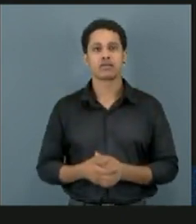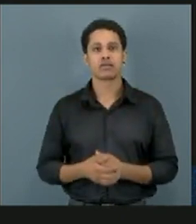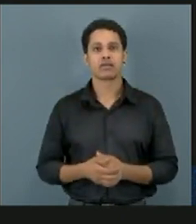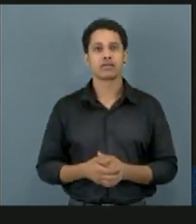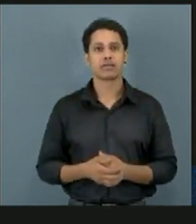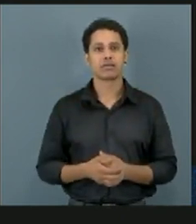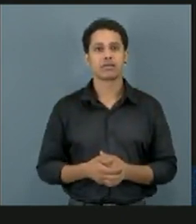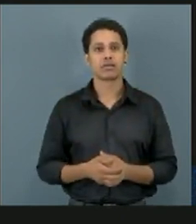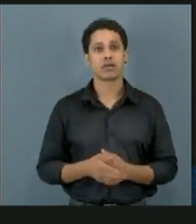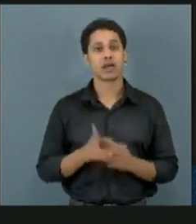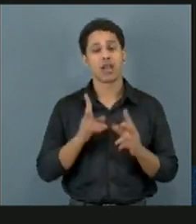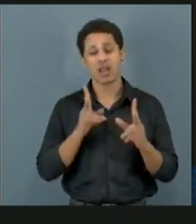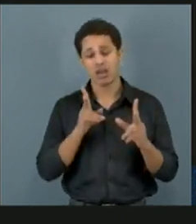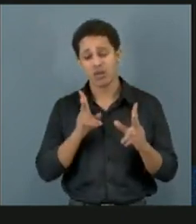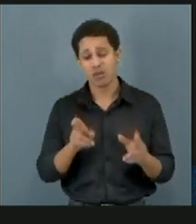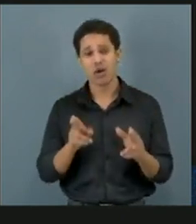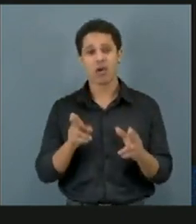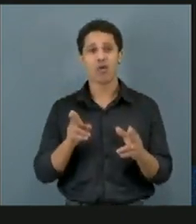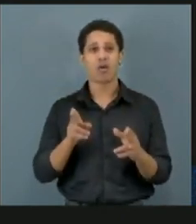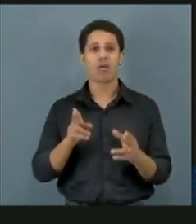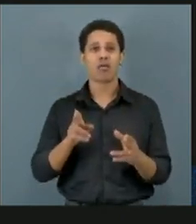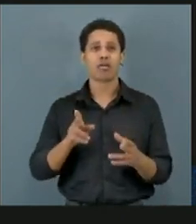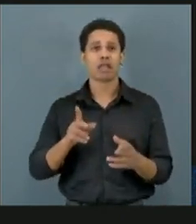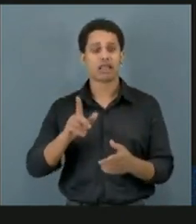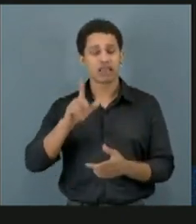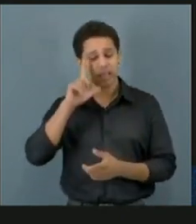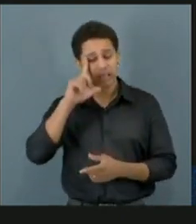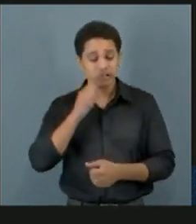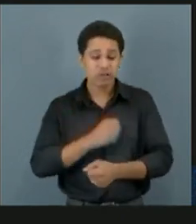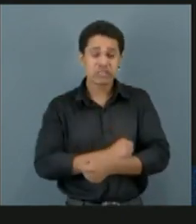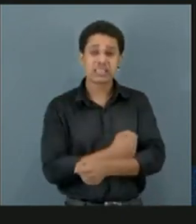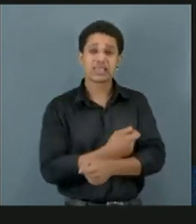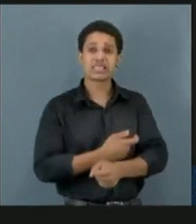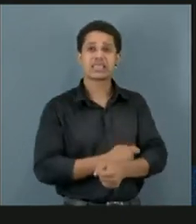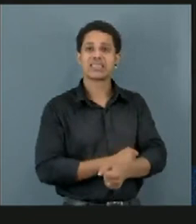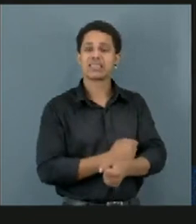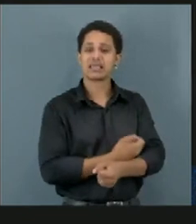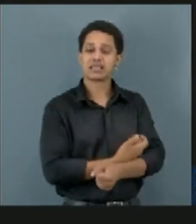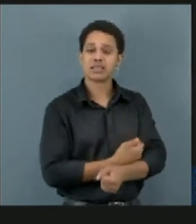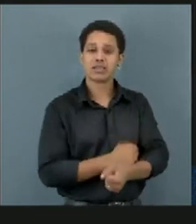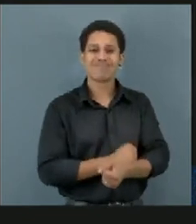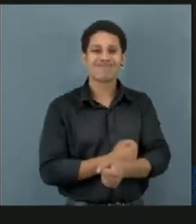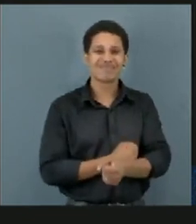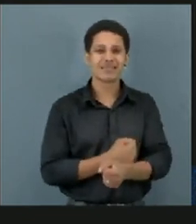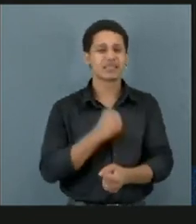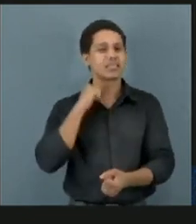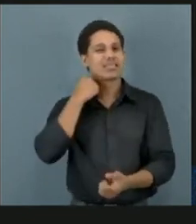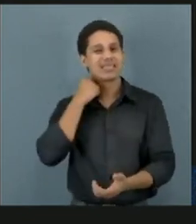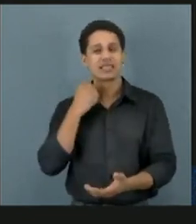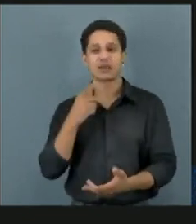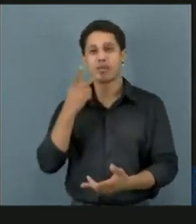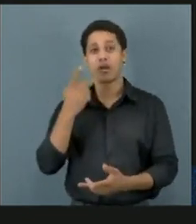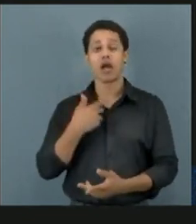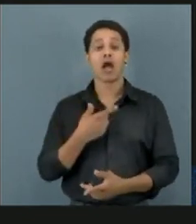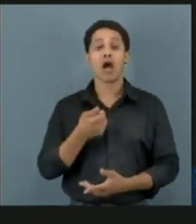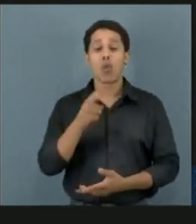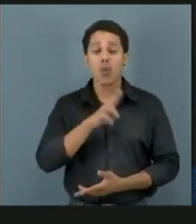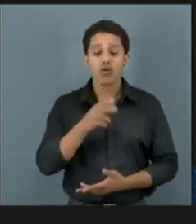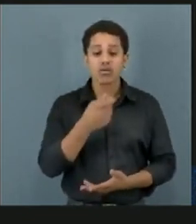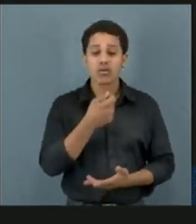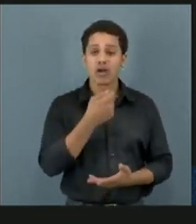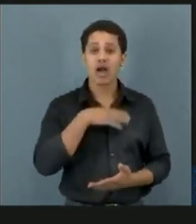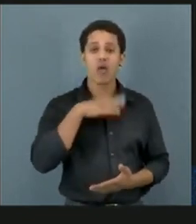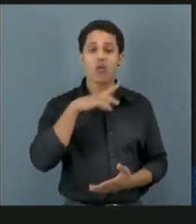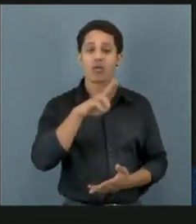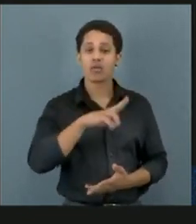também é com o transtorno de ansiedade. Você tem vários diagnósticos diferenciais. Transtorno por uso e abuso de substância. Se